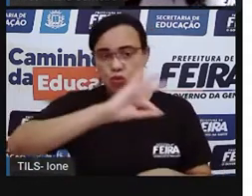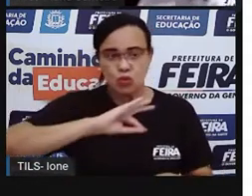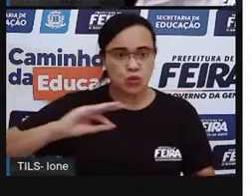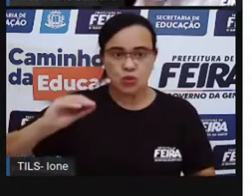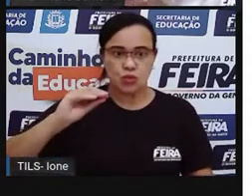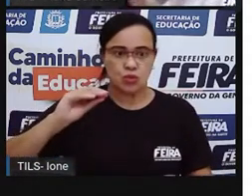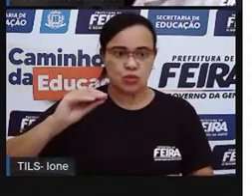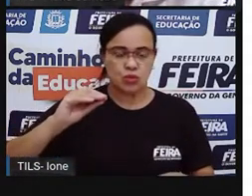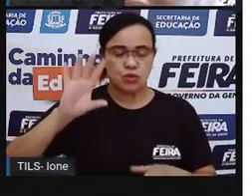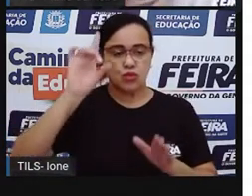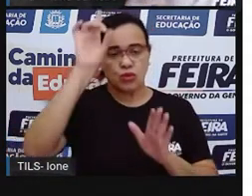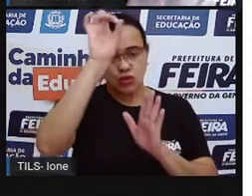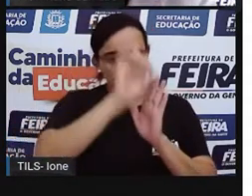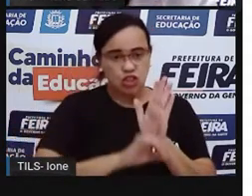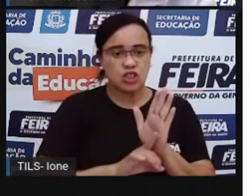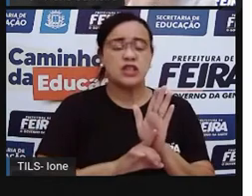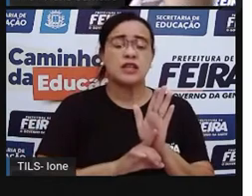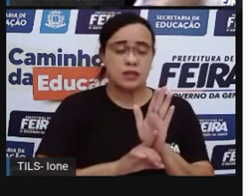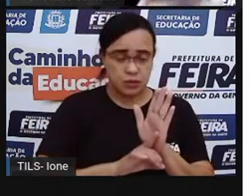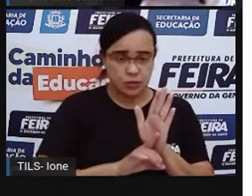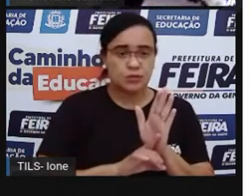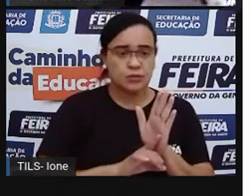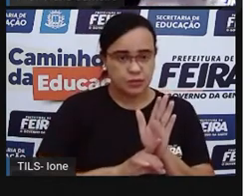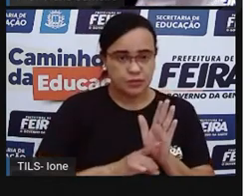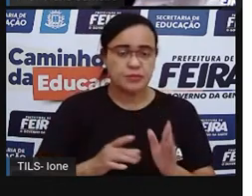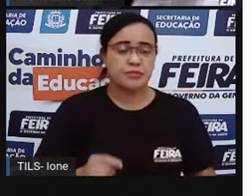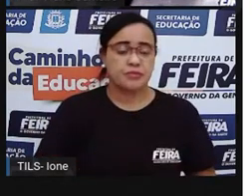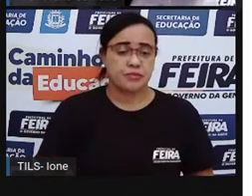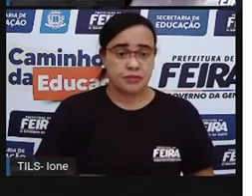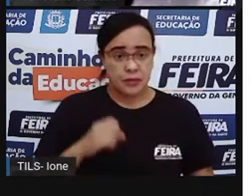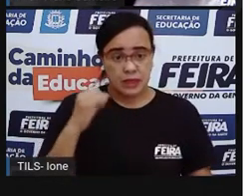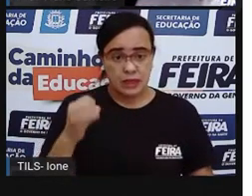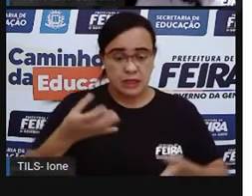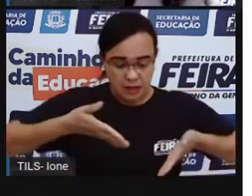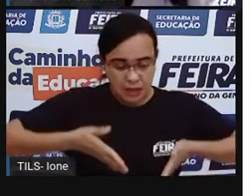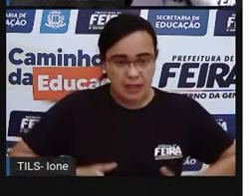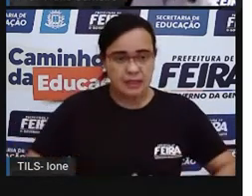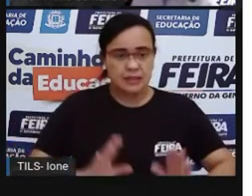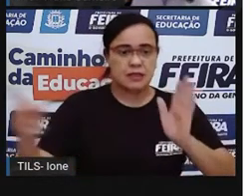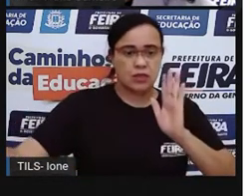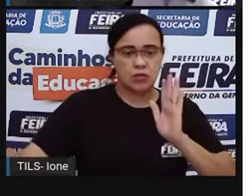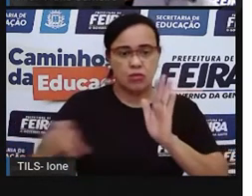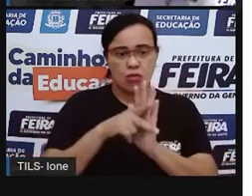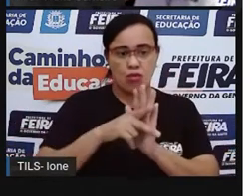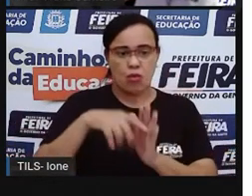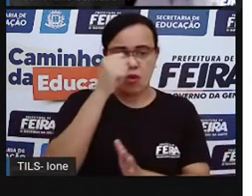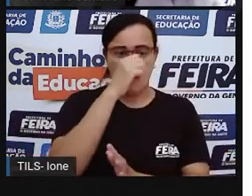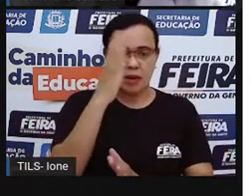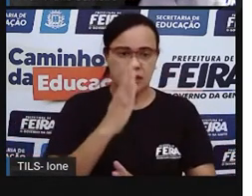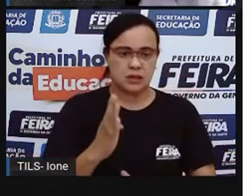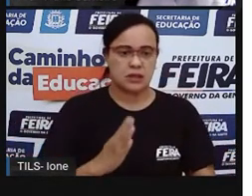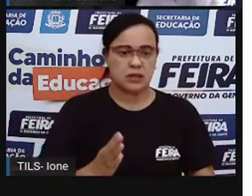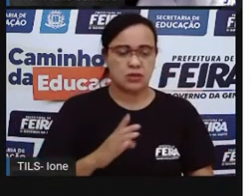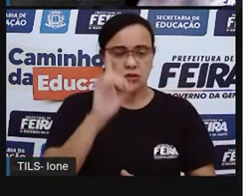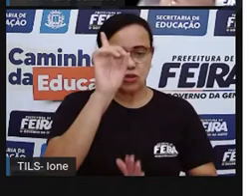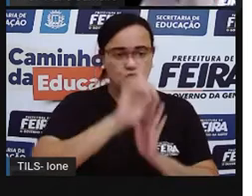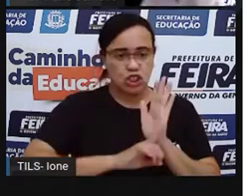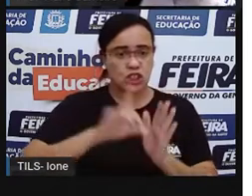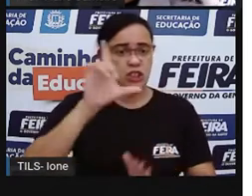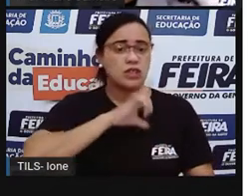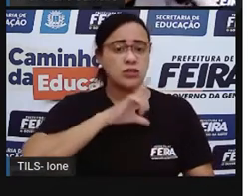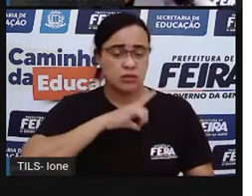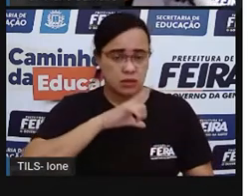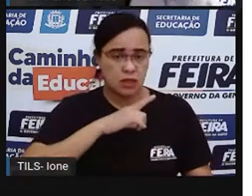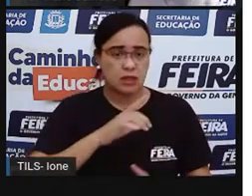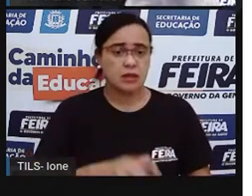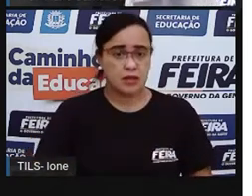crianças e os adolescentes que vivem, que nasceram aqui no Brasil, tá bom? E aí, ó, a PROC é dar essa